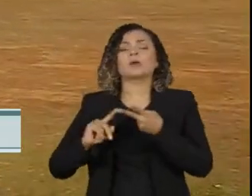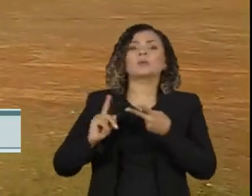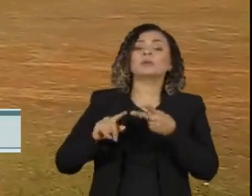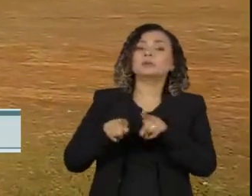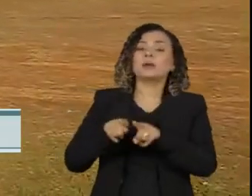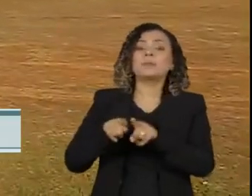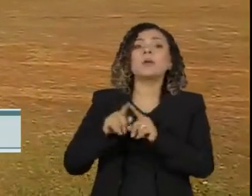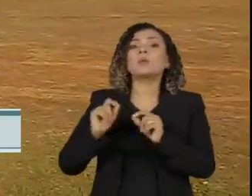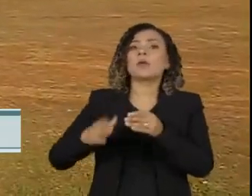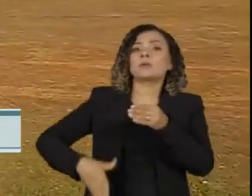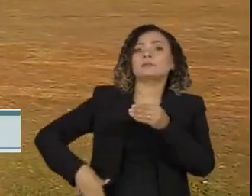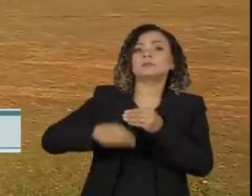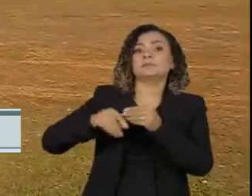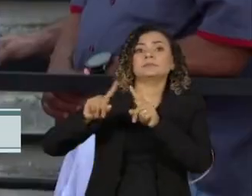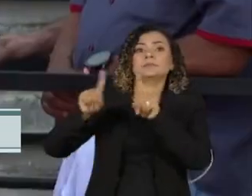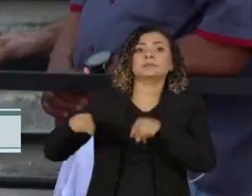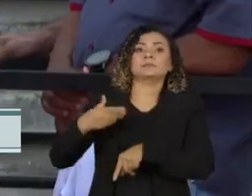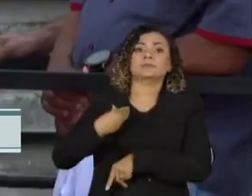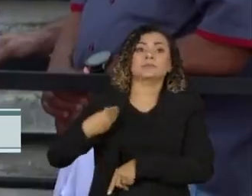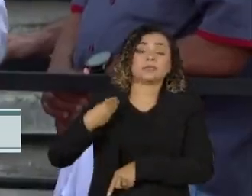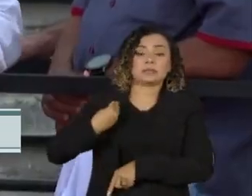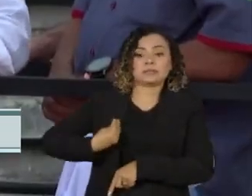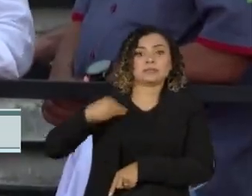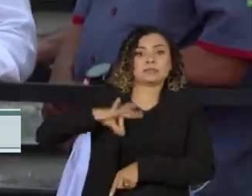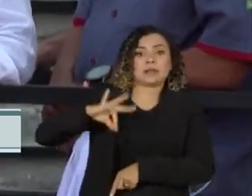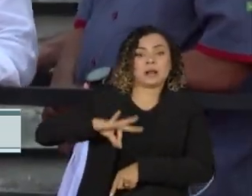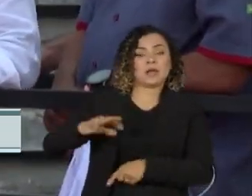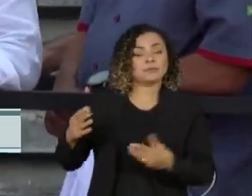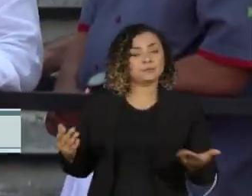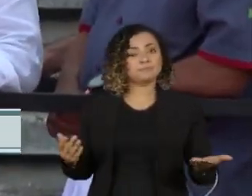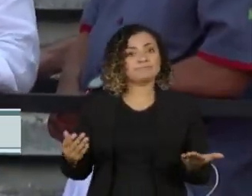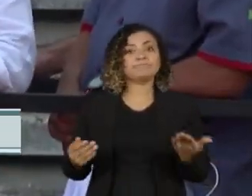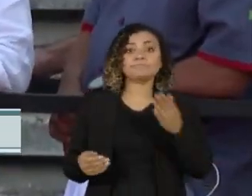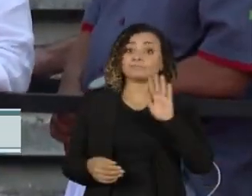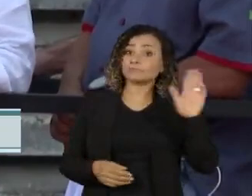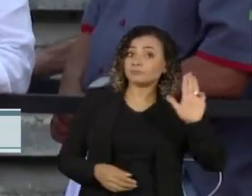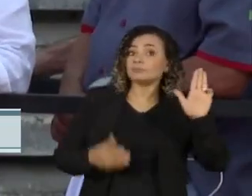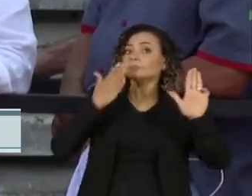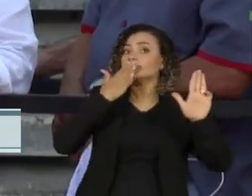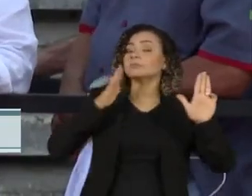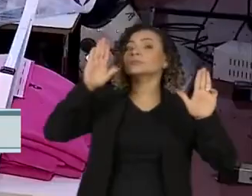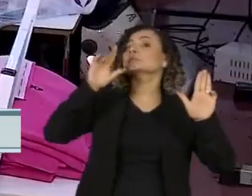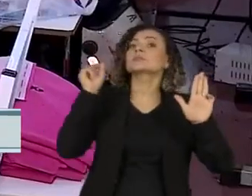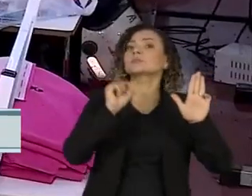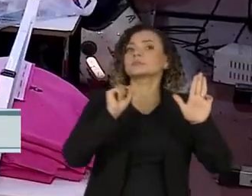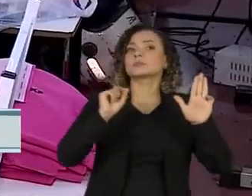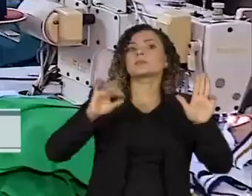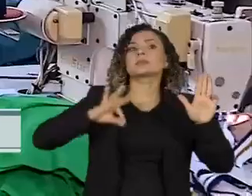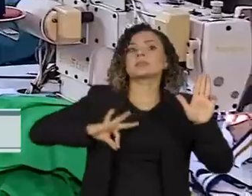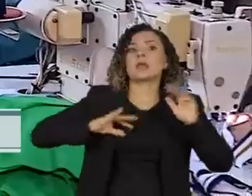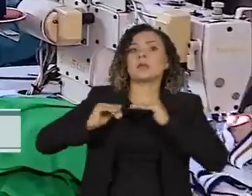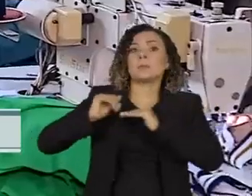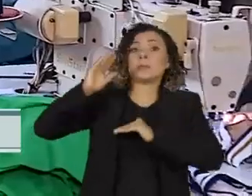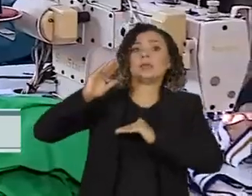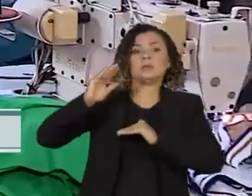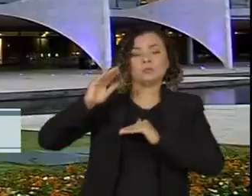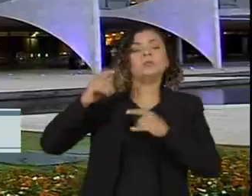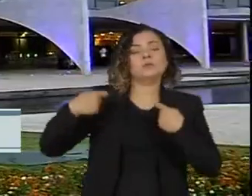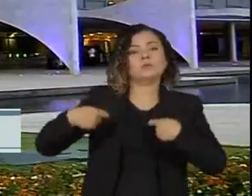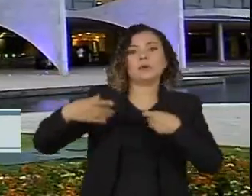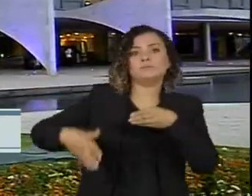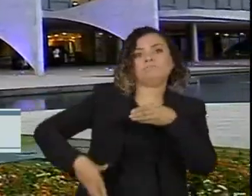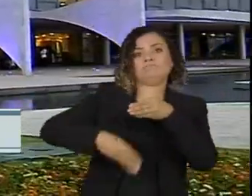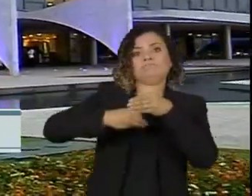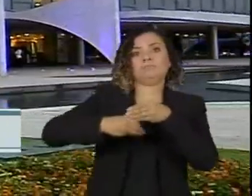reivindicação de aumento do funcionalismo. E a promessa, feita pelo presidente eleito, de reajuste do salário mínimo acima da inflação.